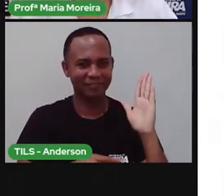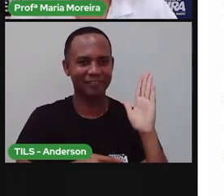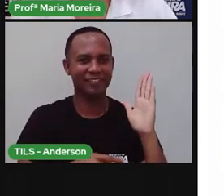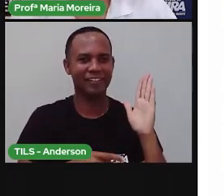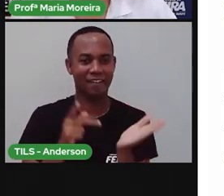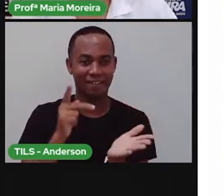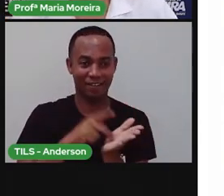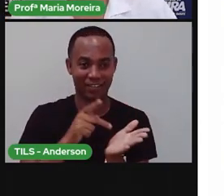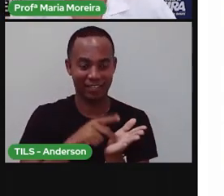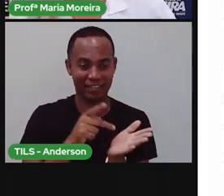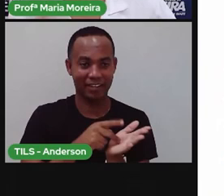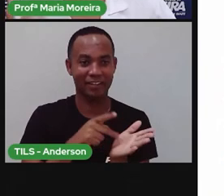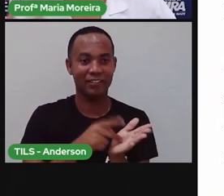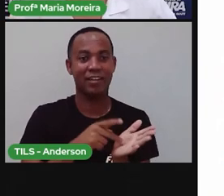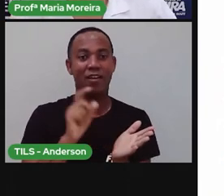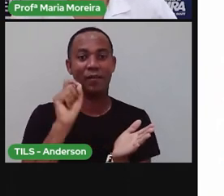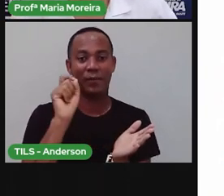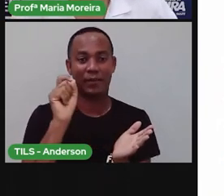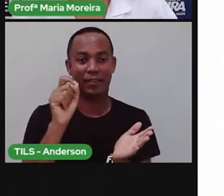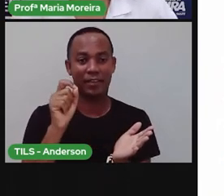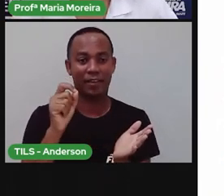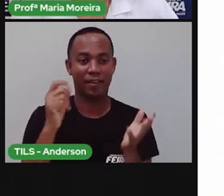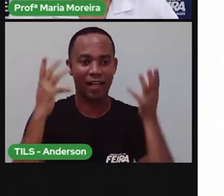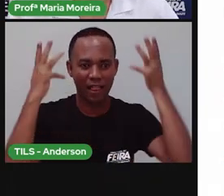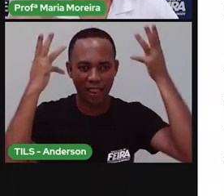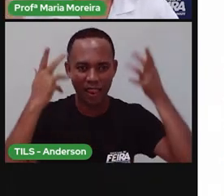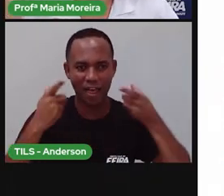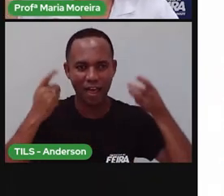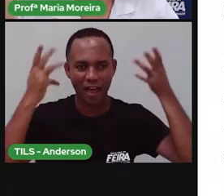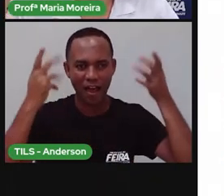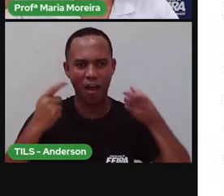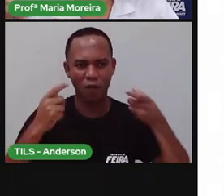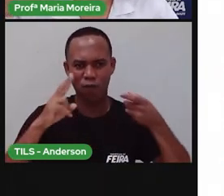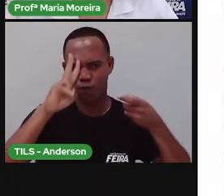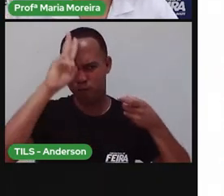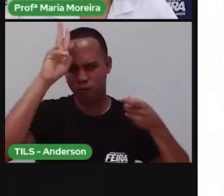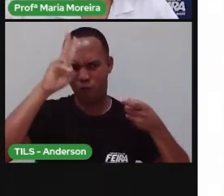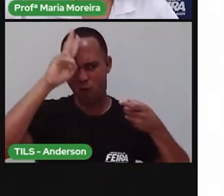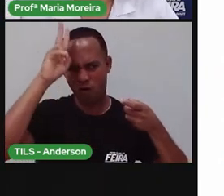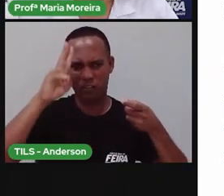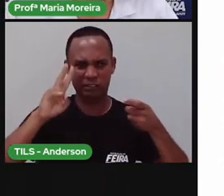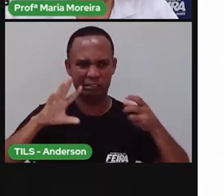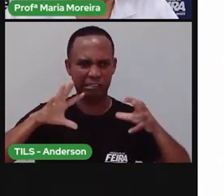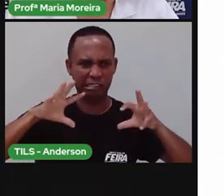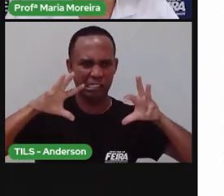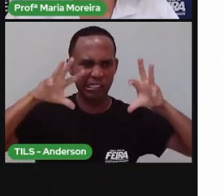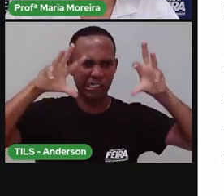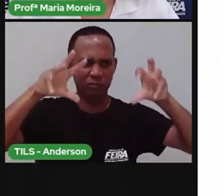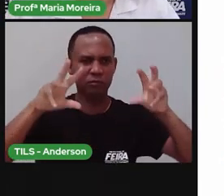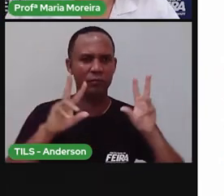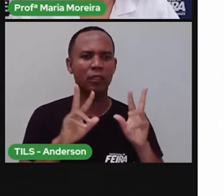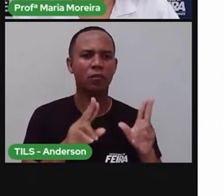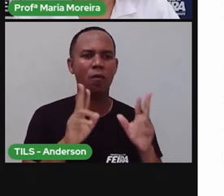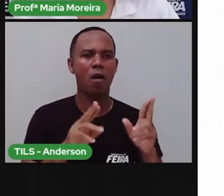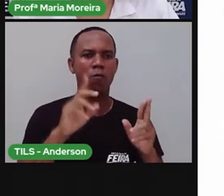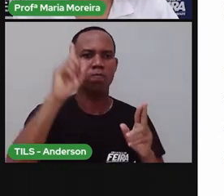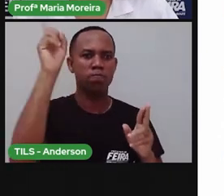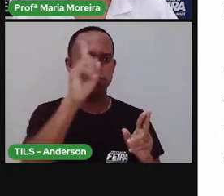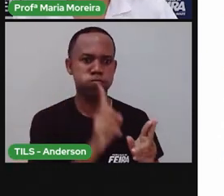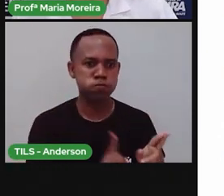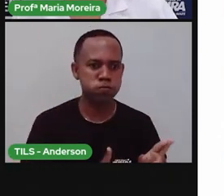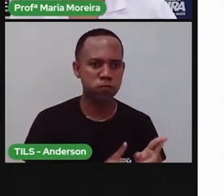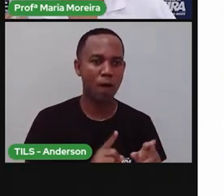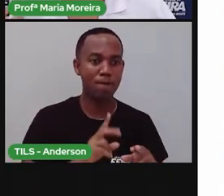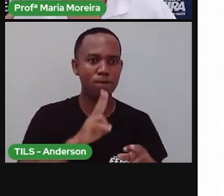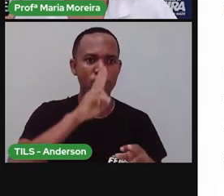é isso que ele traz. Ele vai contando o que é o leão, né? Ele fala que o rugido do leão é como o trovão. E aí leão